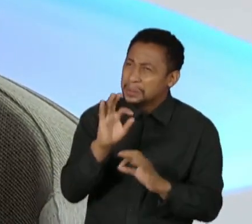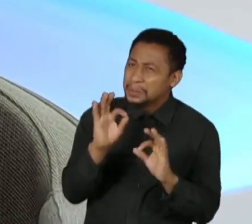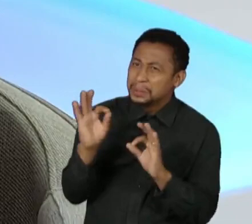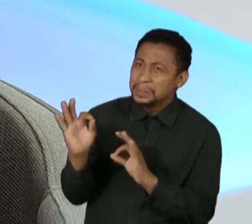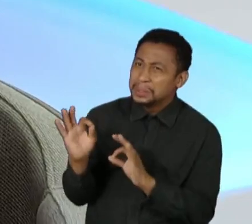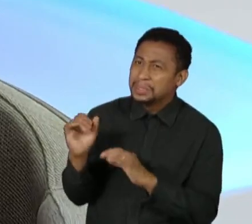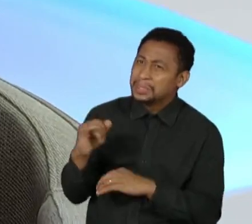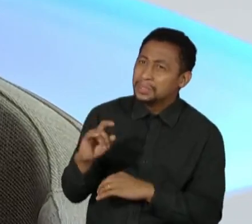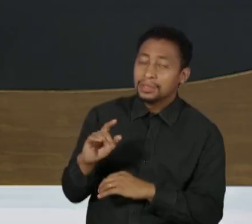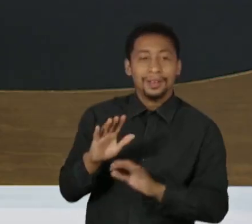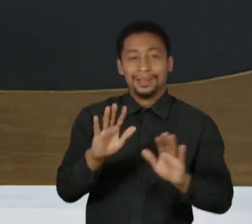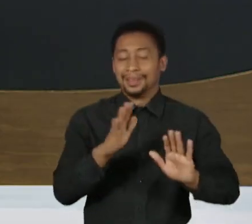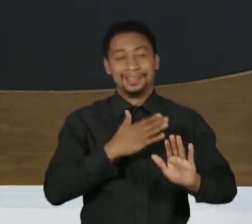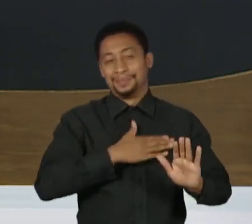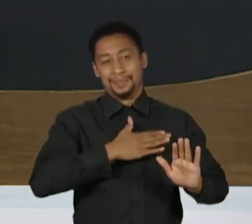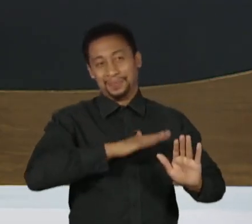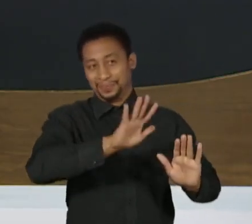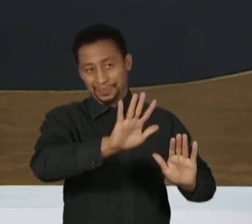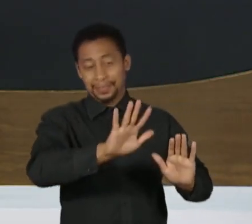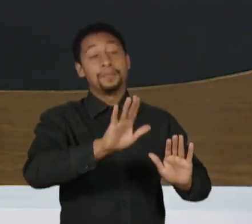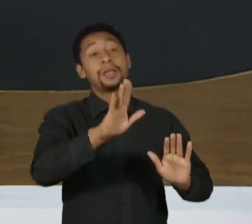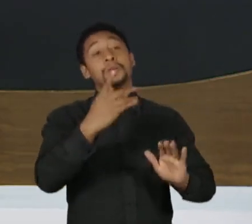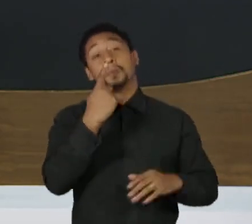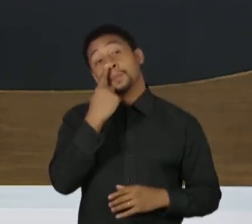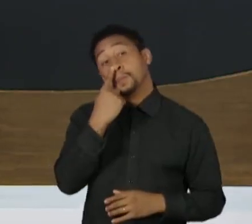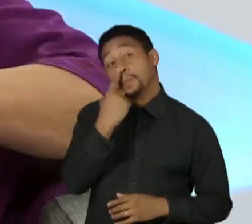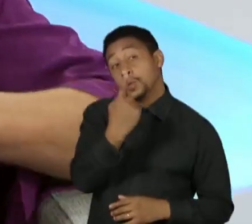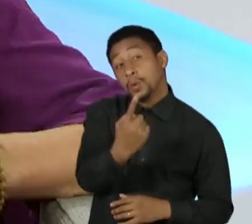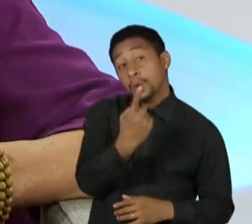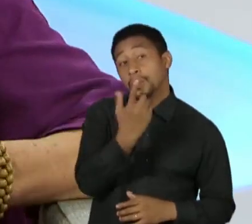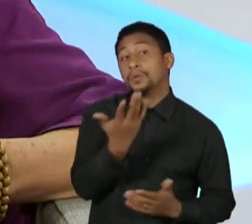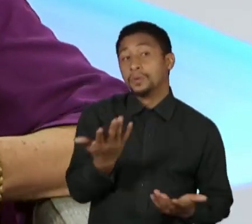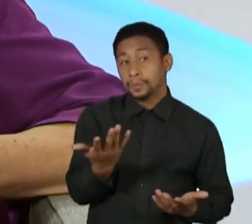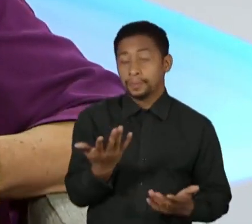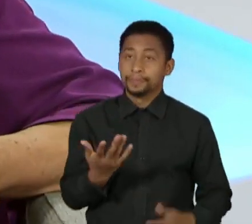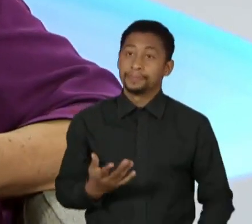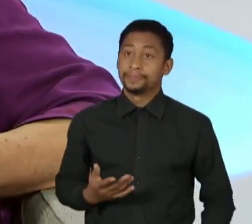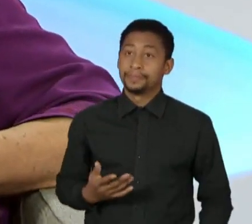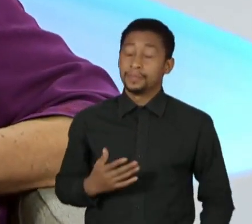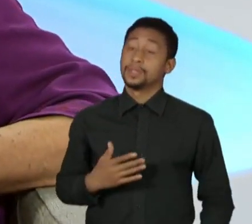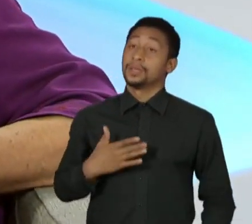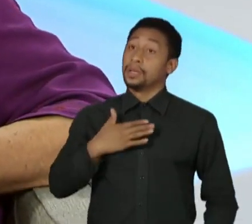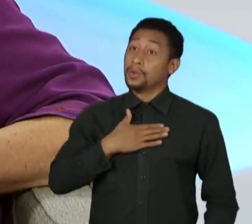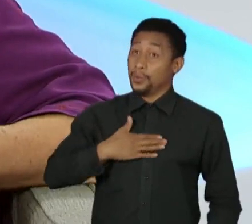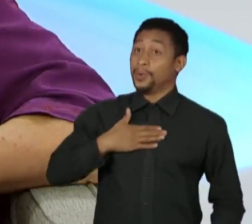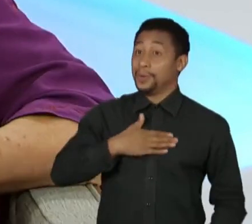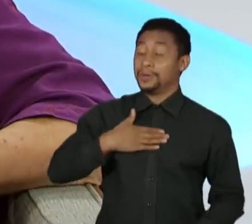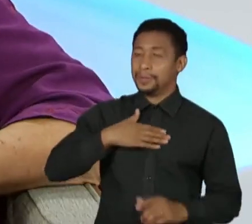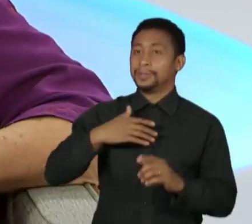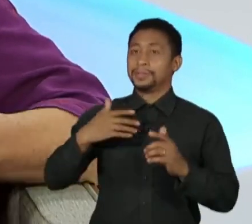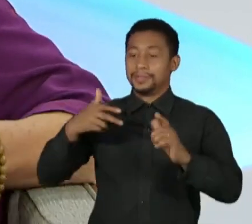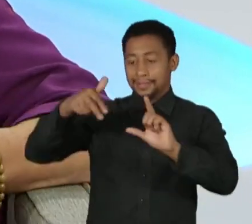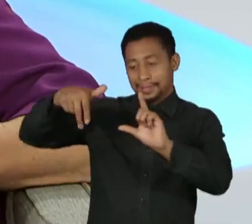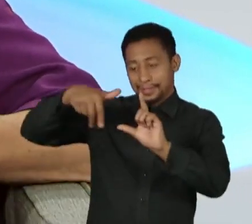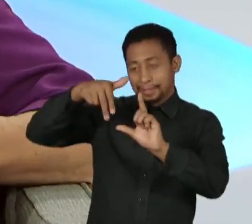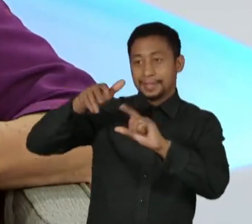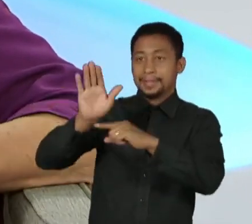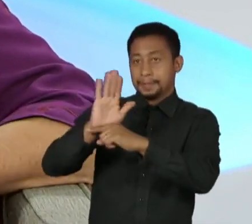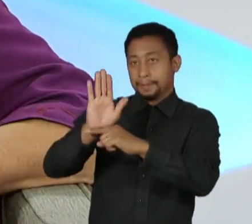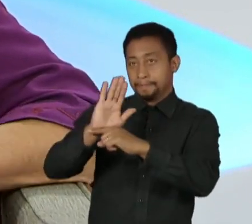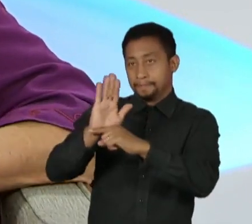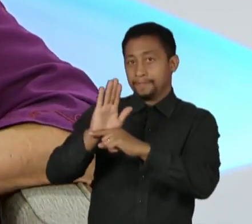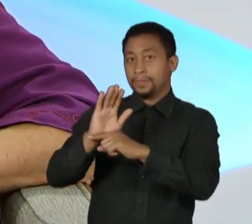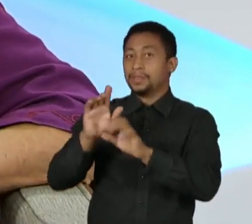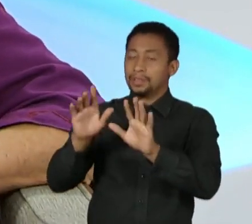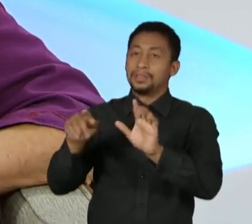Mas não importa, falando do Pinóquio. Eu gosto de cinema de animação e o cinema de